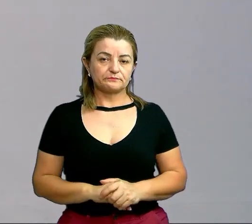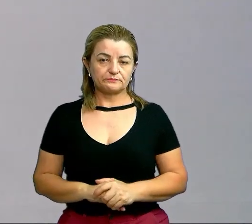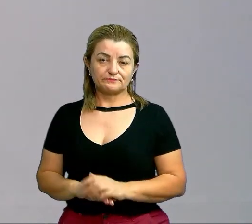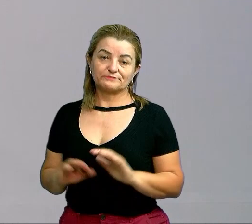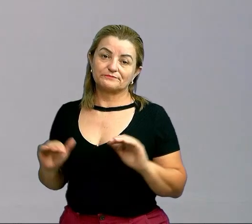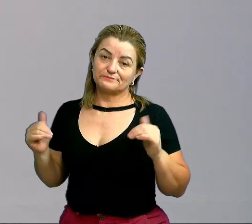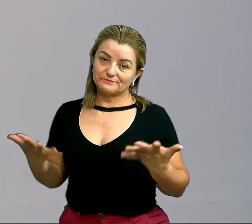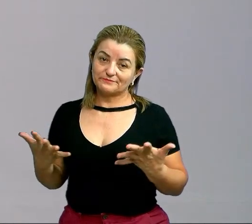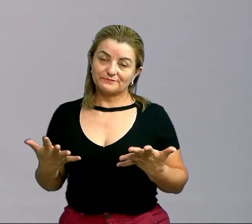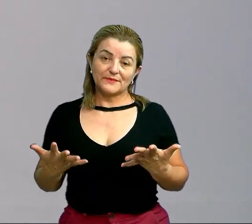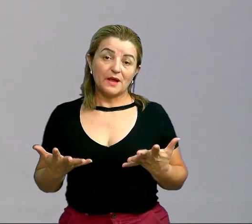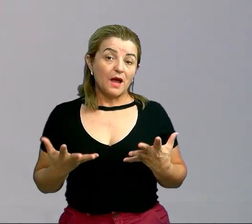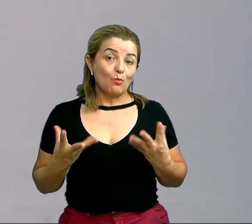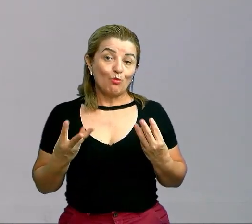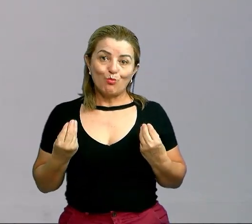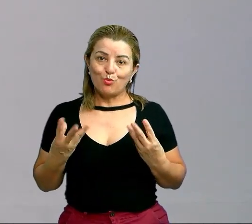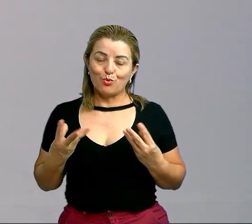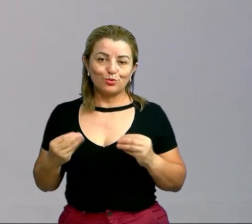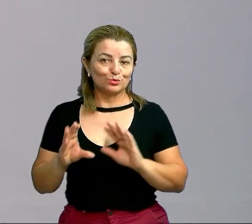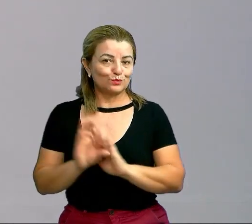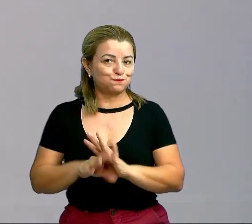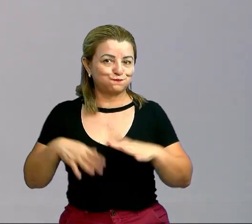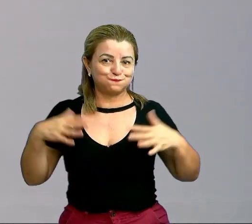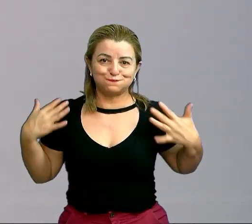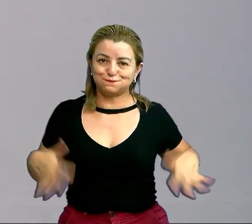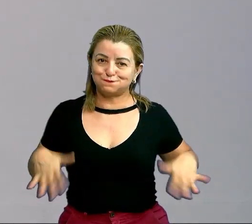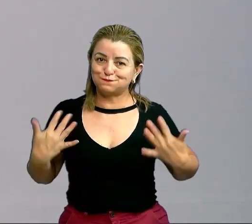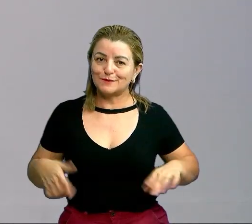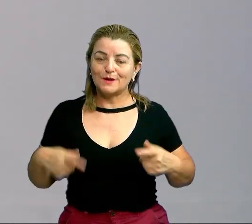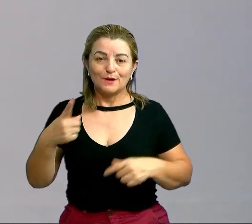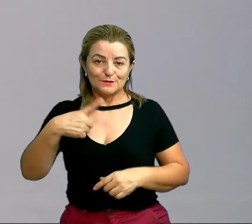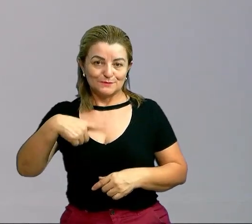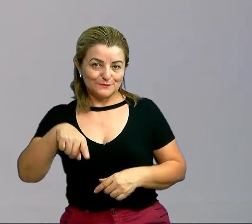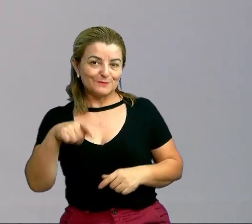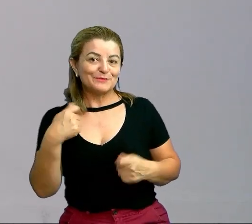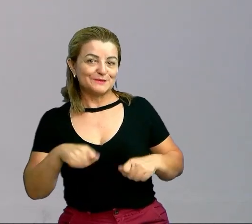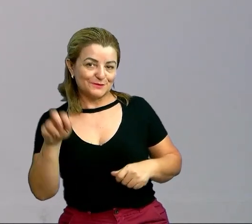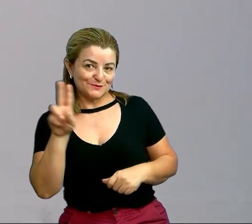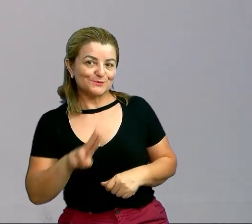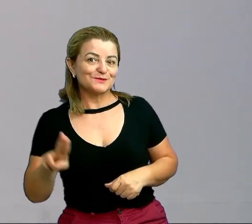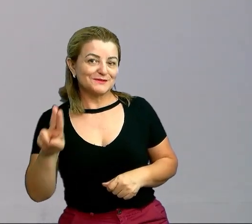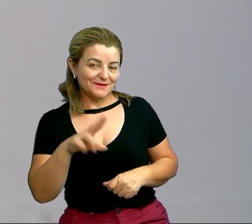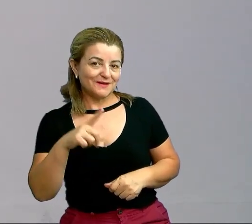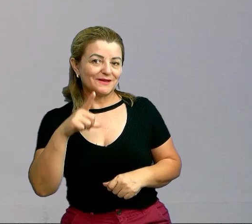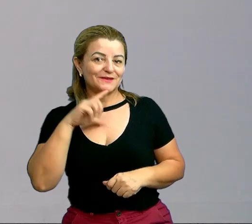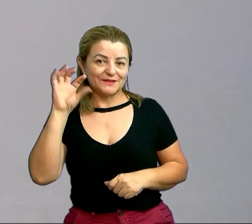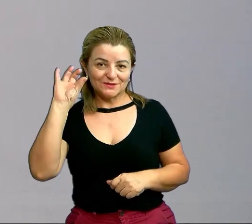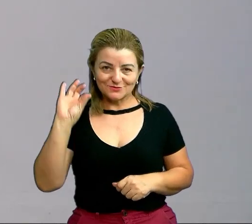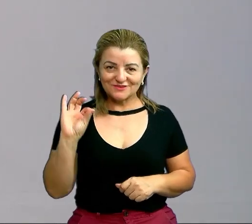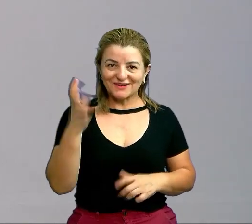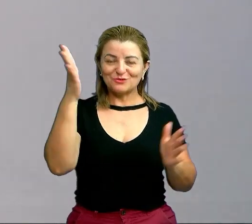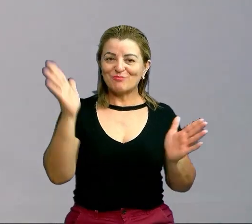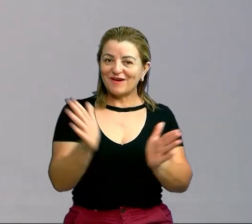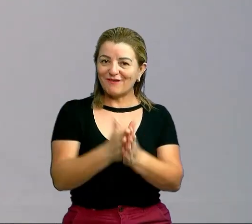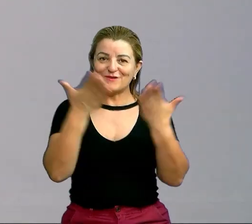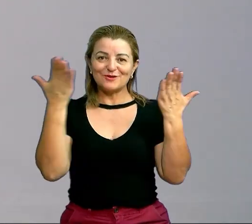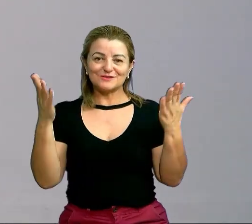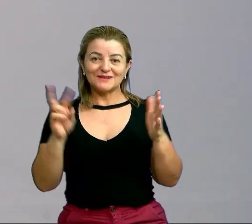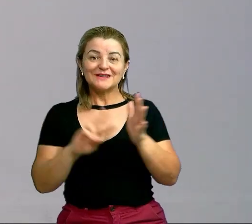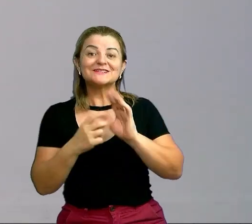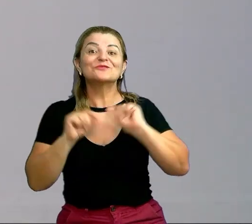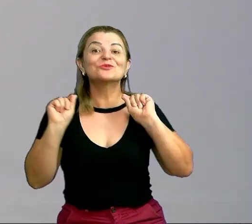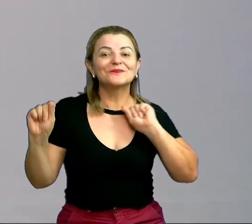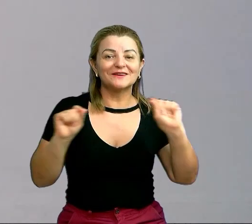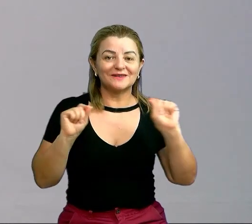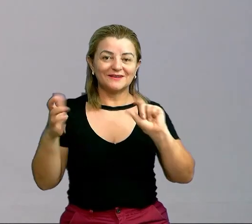É muito conteúdo, sim. Mas se você revisar, você vai ter resultados maravilhosos. O que significa isso? Acesse a plataforma.